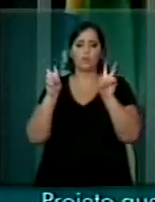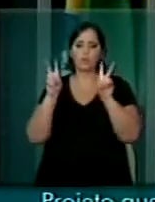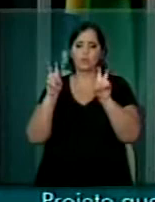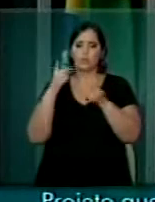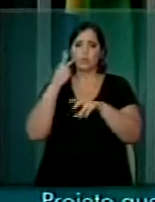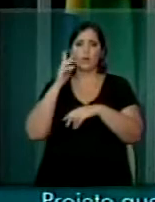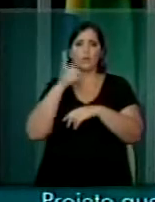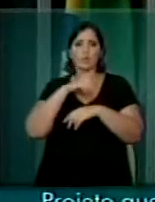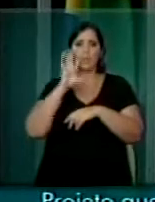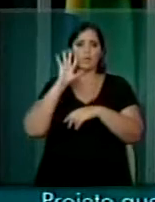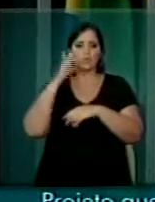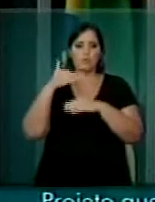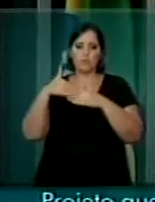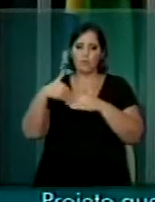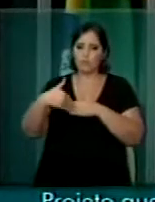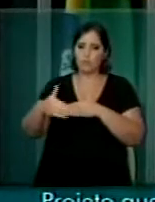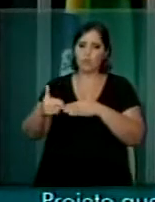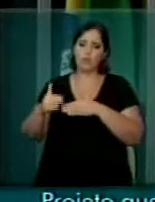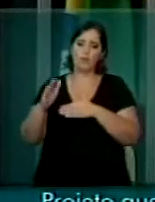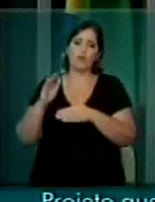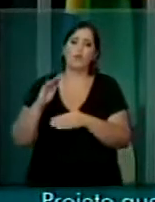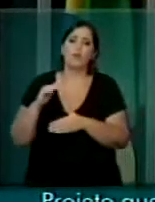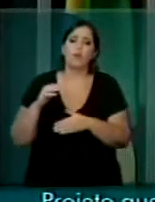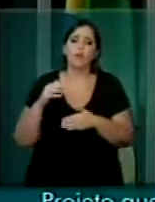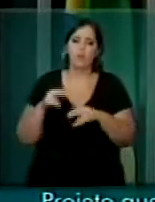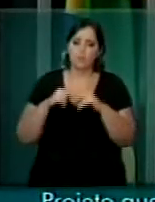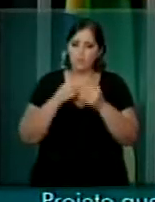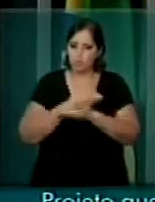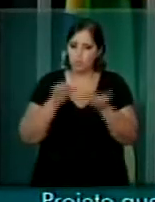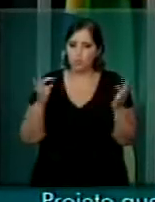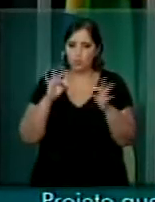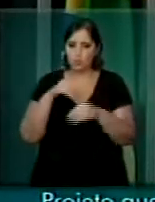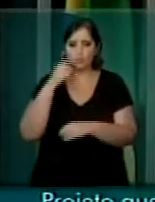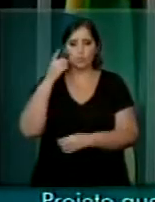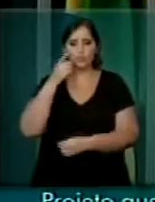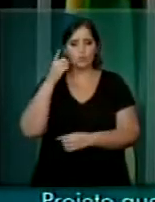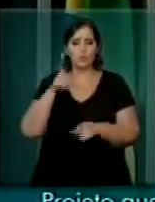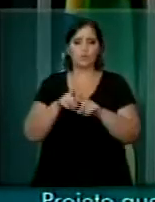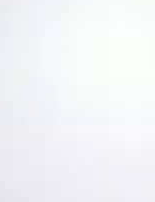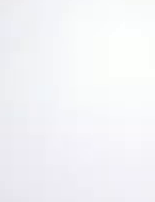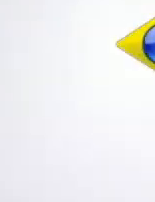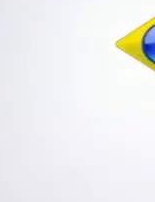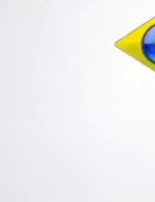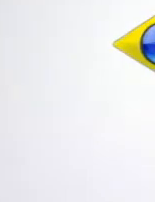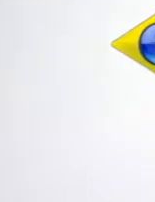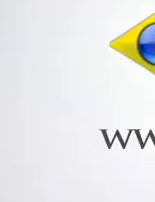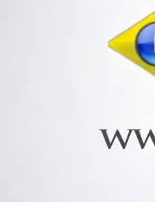deliberação nos próximos dias, por parte de todos os deputados, por parte desta Casa. Obrigado.